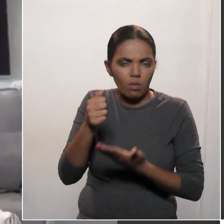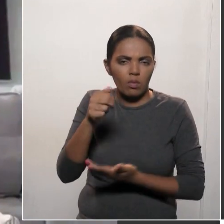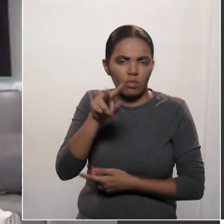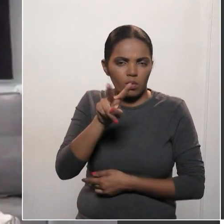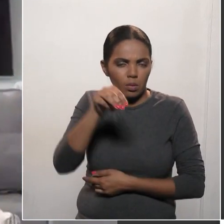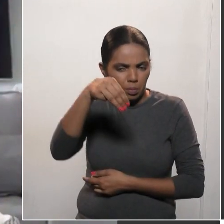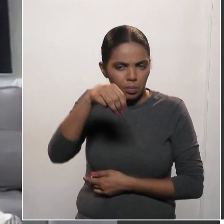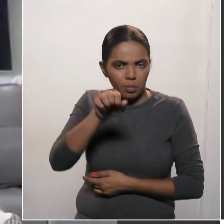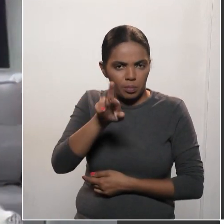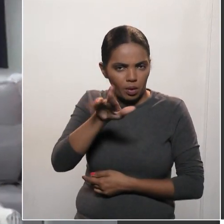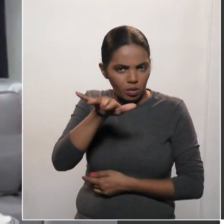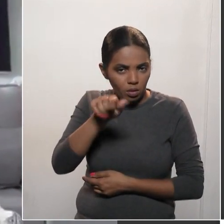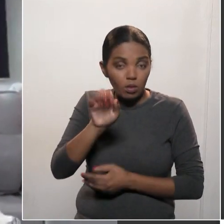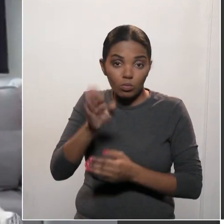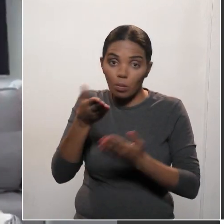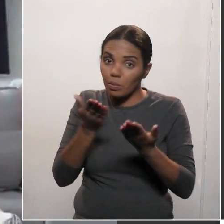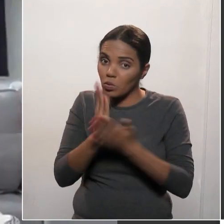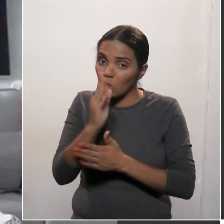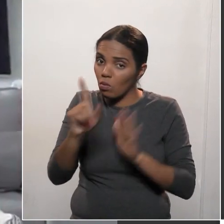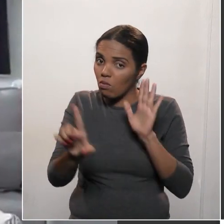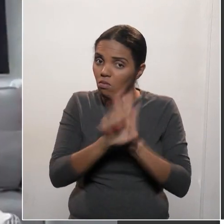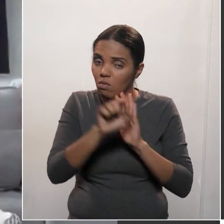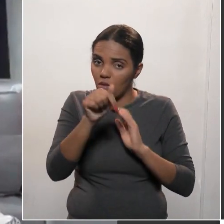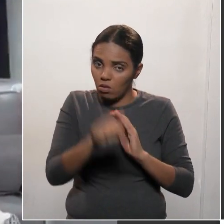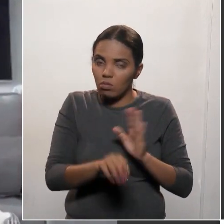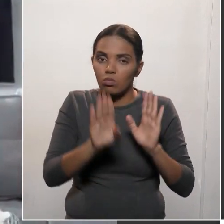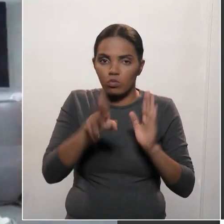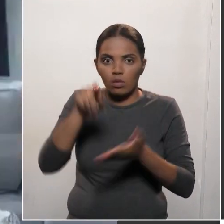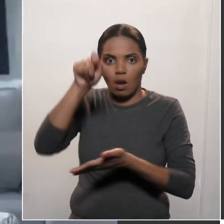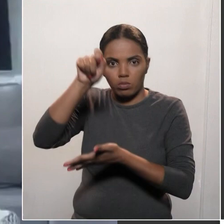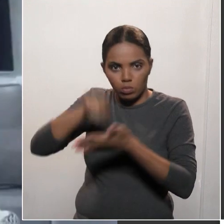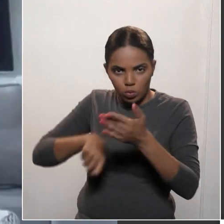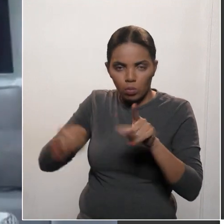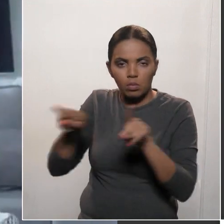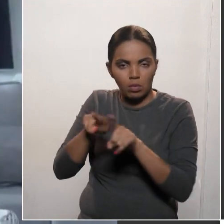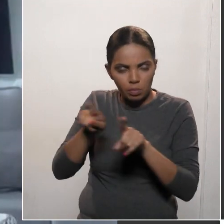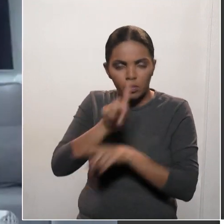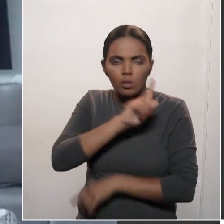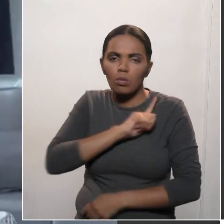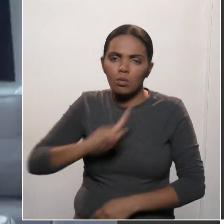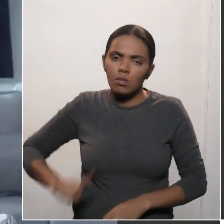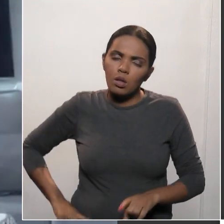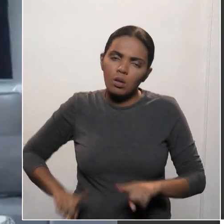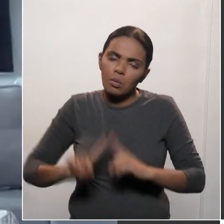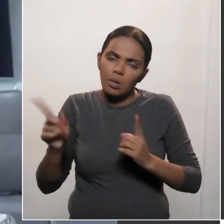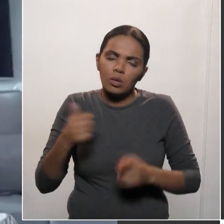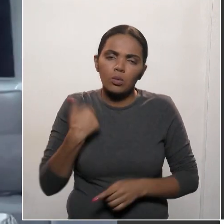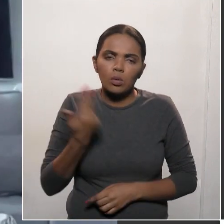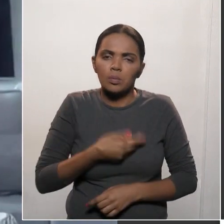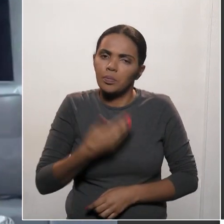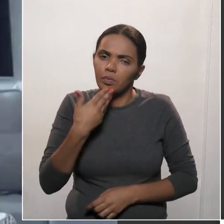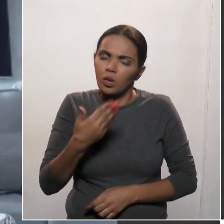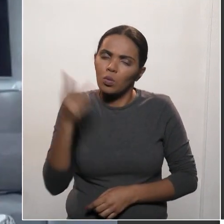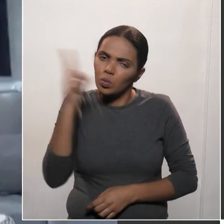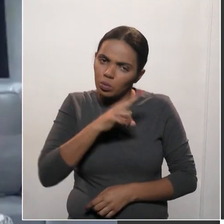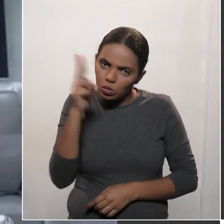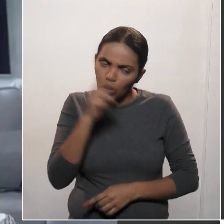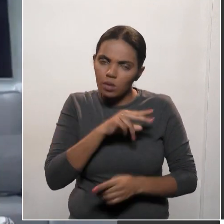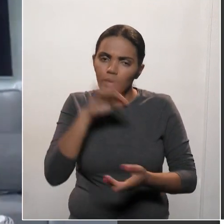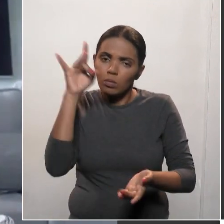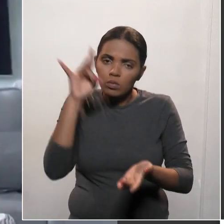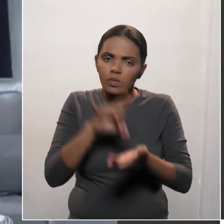aprovado por essa casa, sancionado pelo governador e nós pedimos imediatamente, então, a efetividade